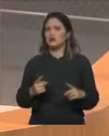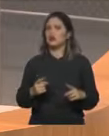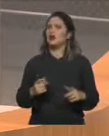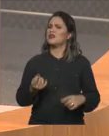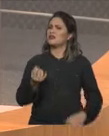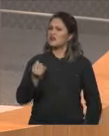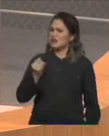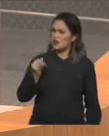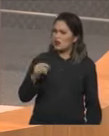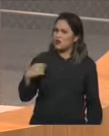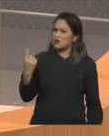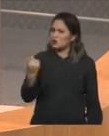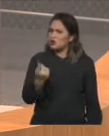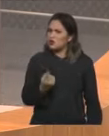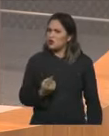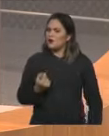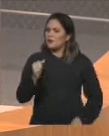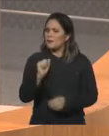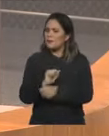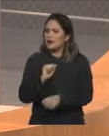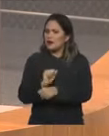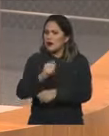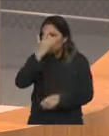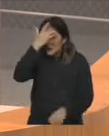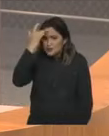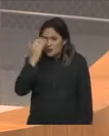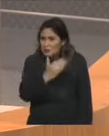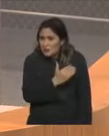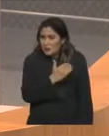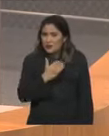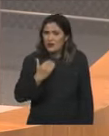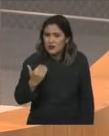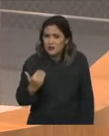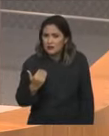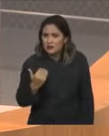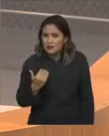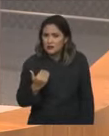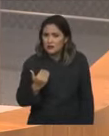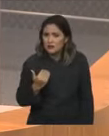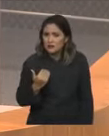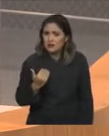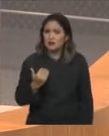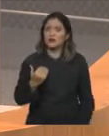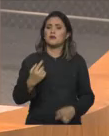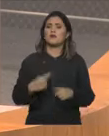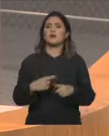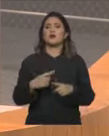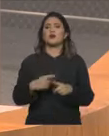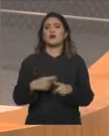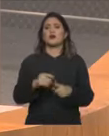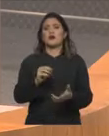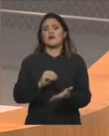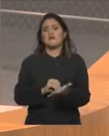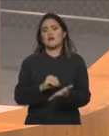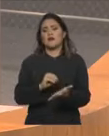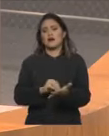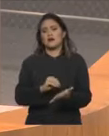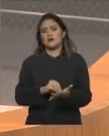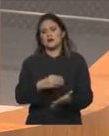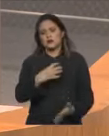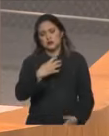a morte de inocentes em razão da falta de sensibilidade, da falta de